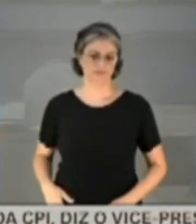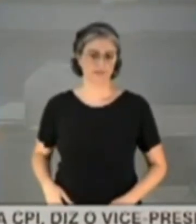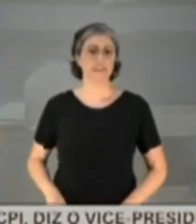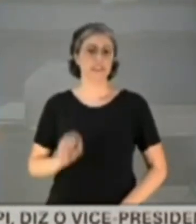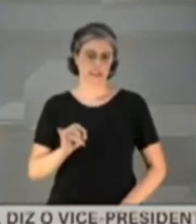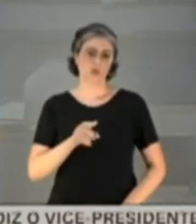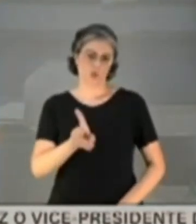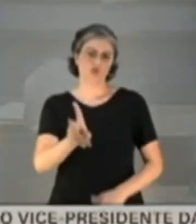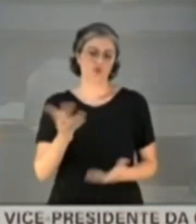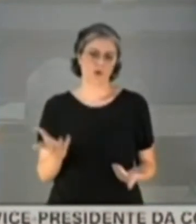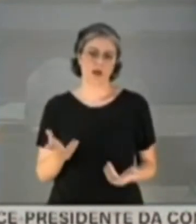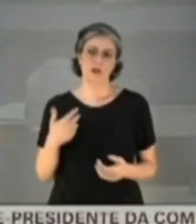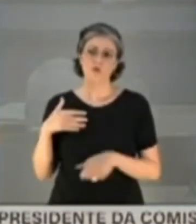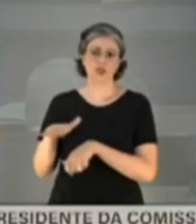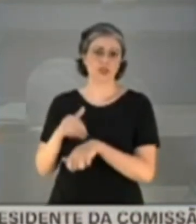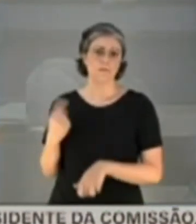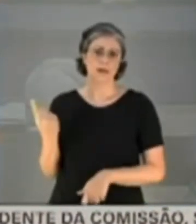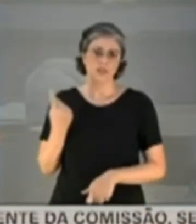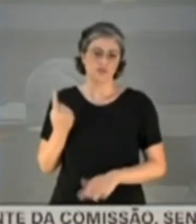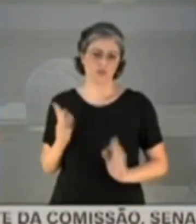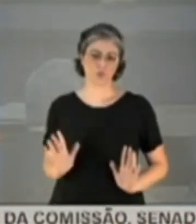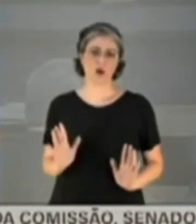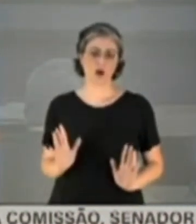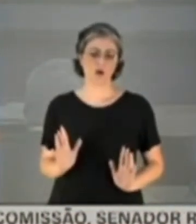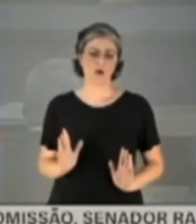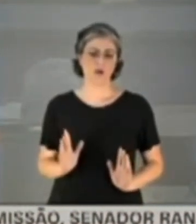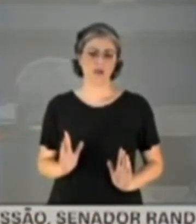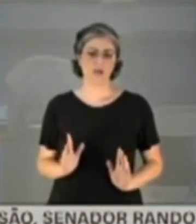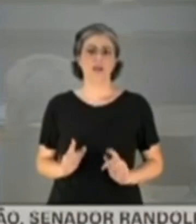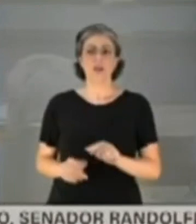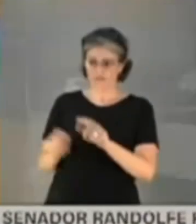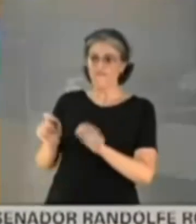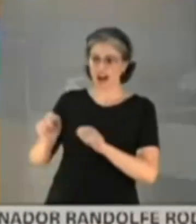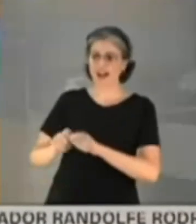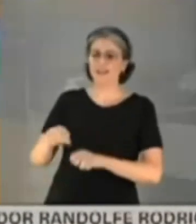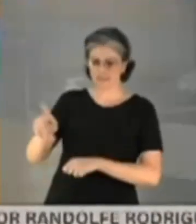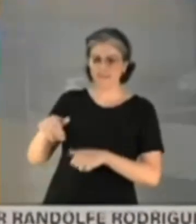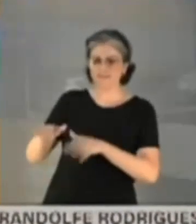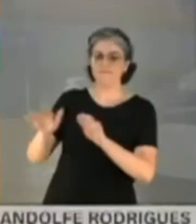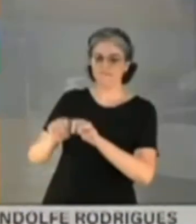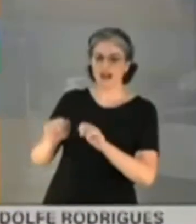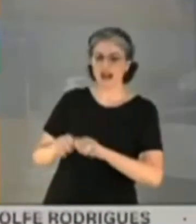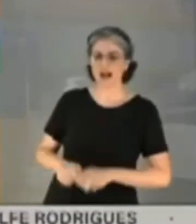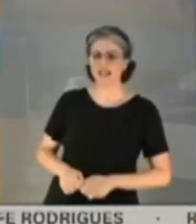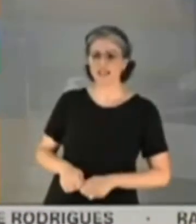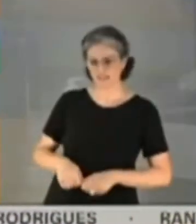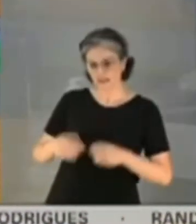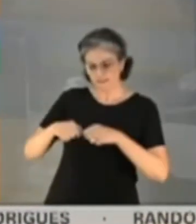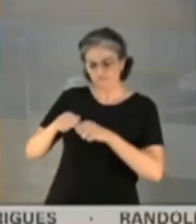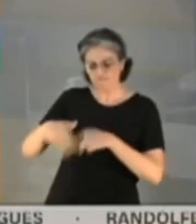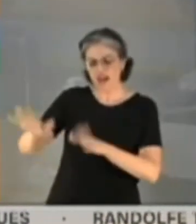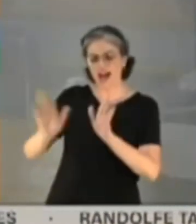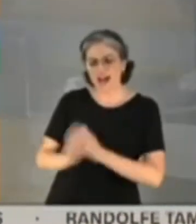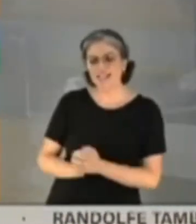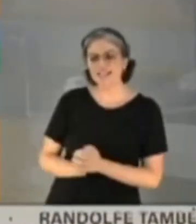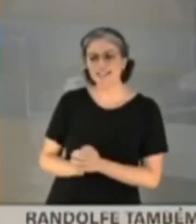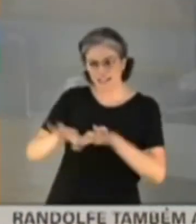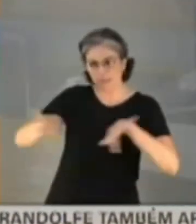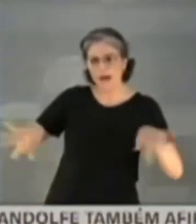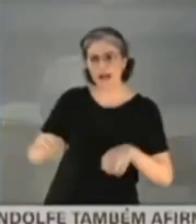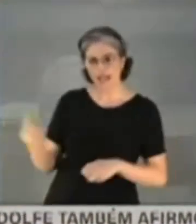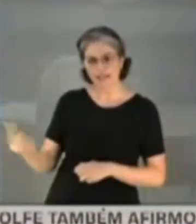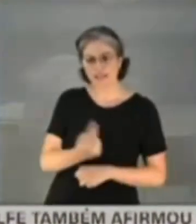fazer a convocação individual. Se acontecer... Não, agora a excelência diga qual é... Faça a convocação individual. Não, não, agora não,